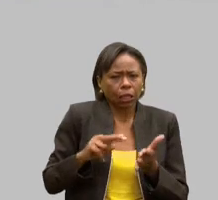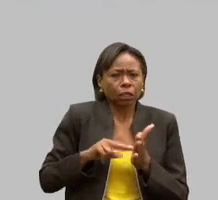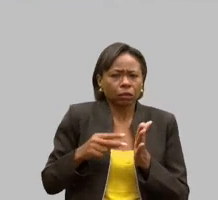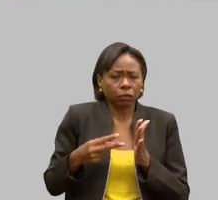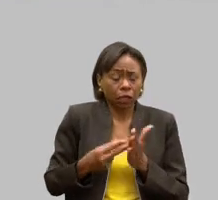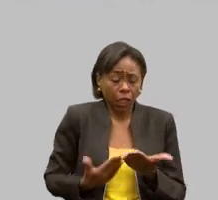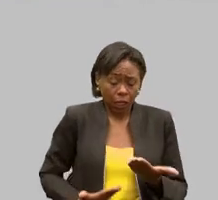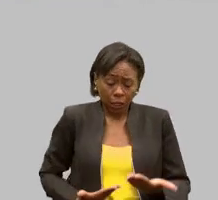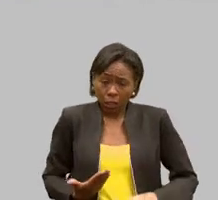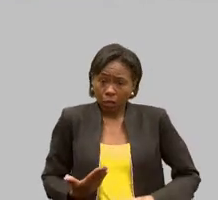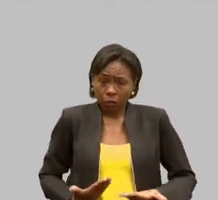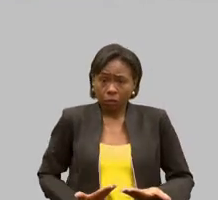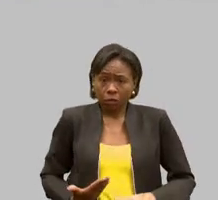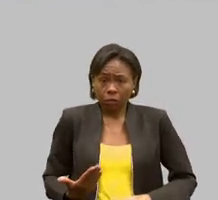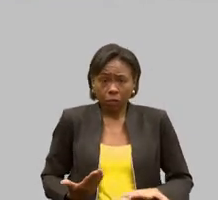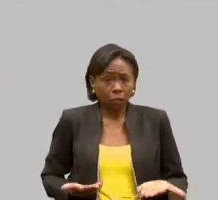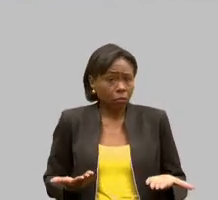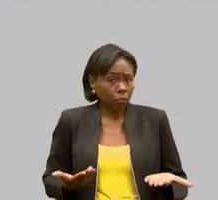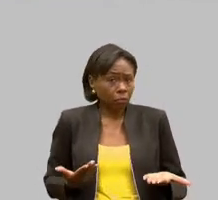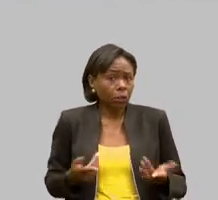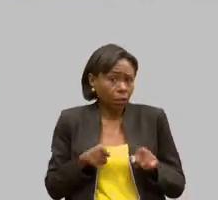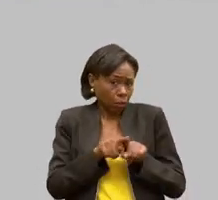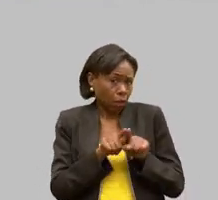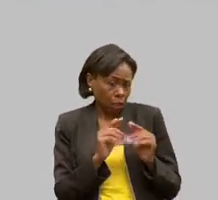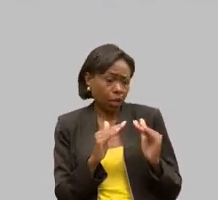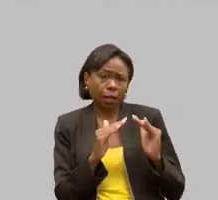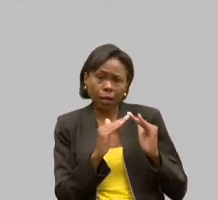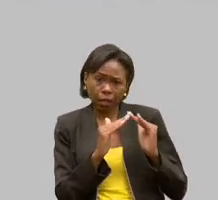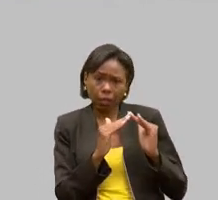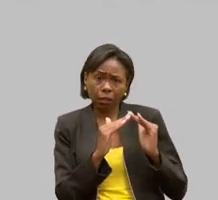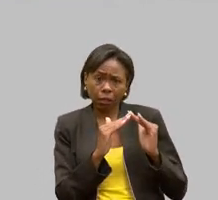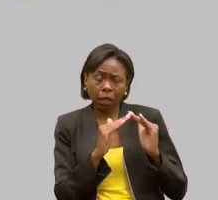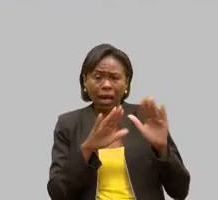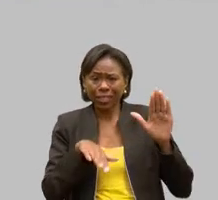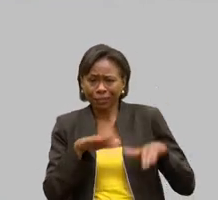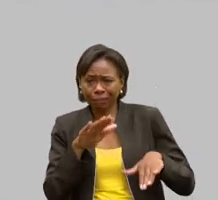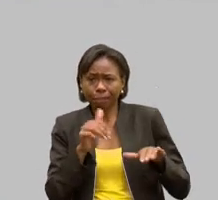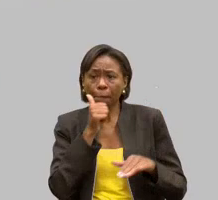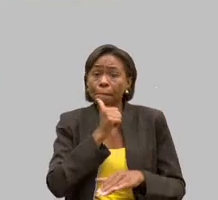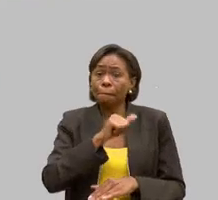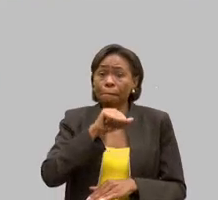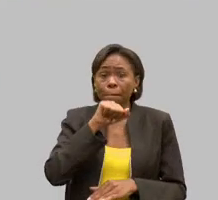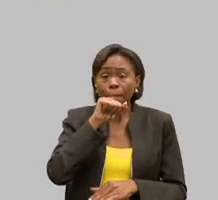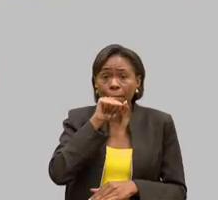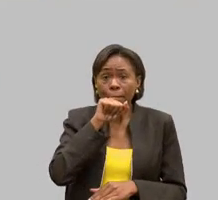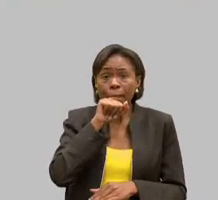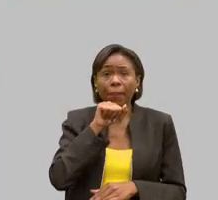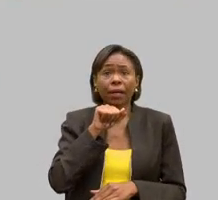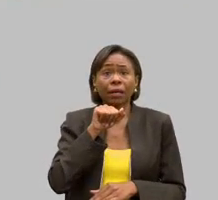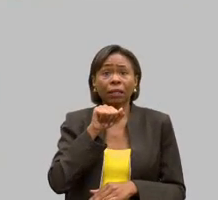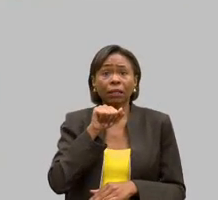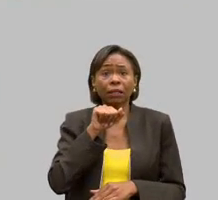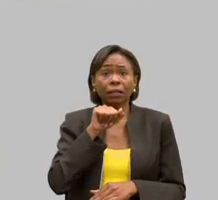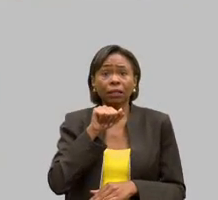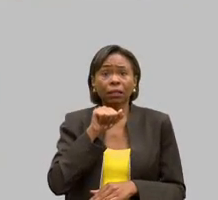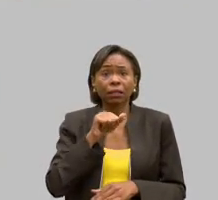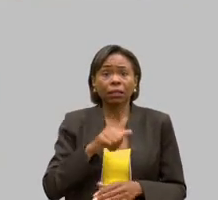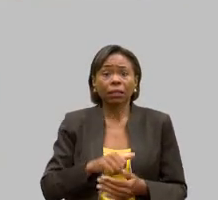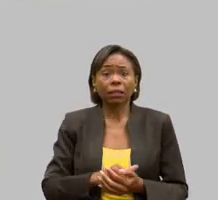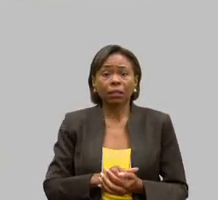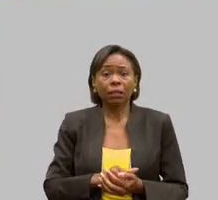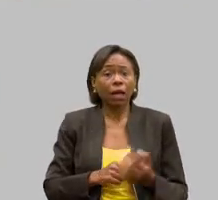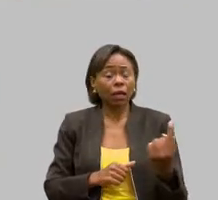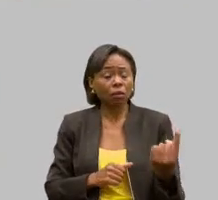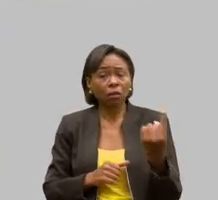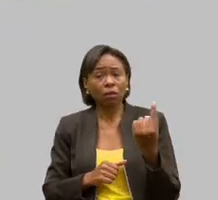Pode ser até na nossa casa. Às vezes, tem hora, a mãe, é, vou tornar, errado, estou ali com cheio de problemas, tenho que desabafar. E, às